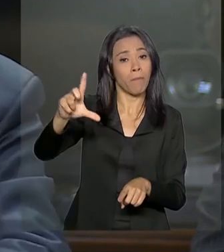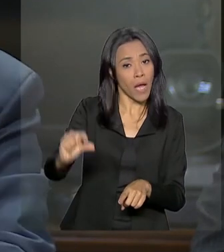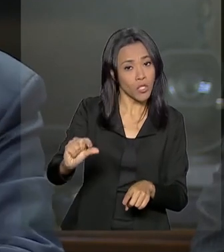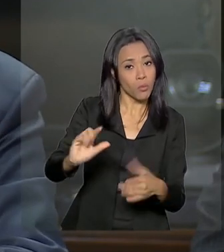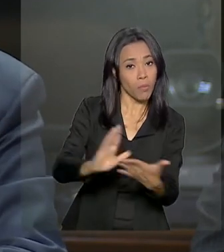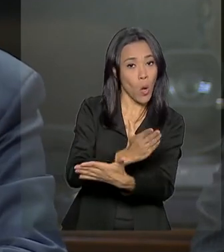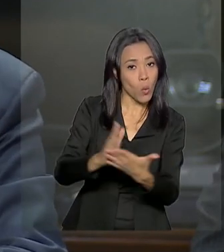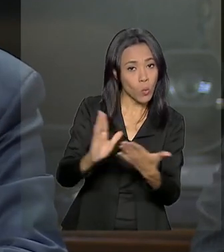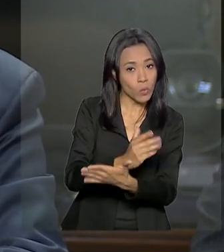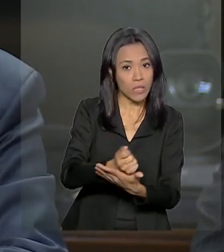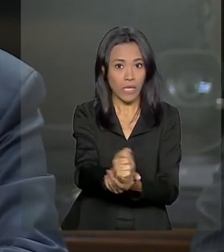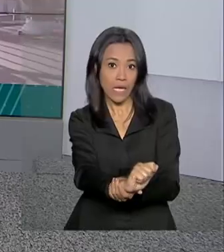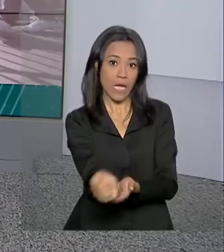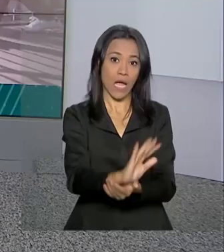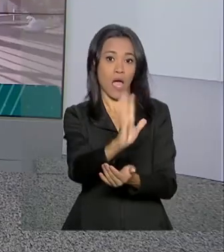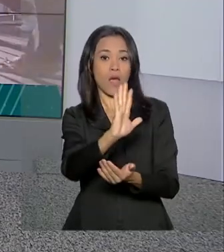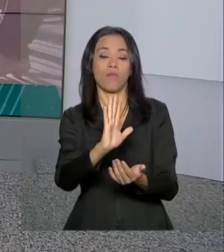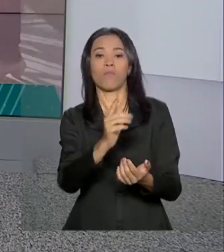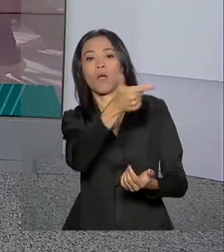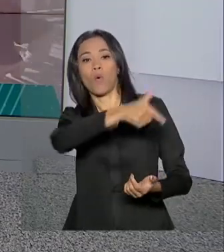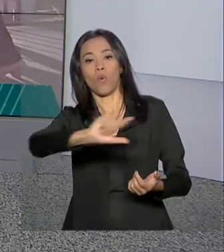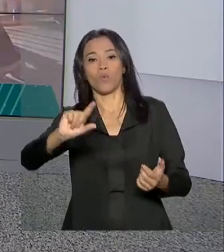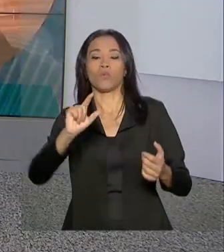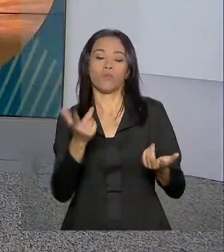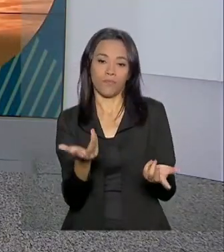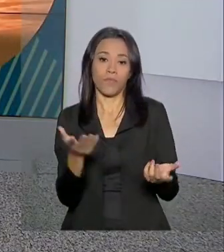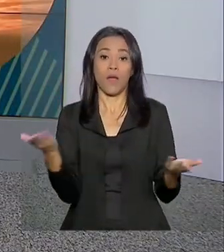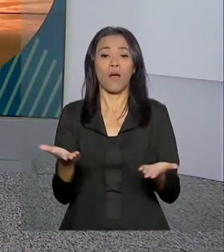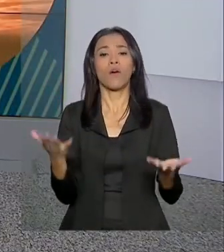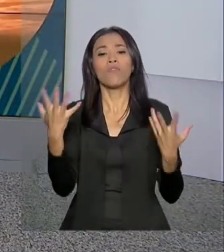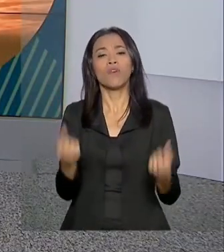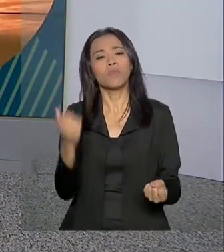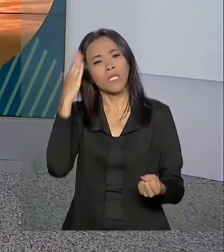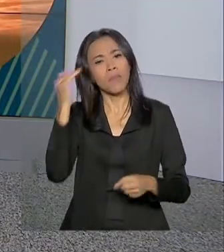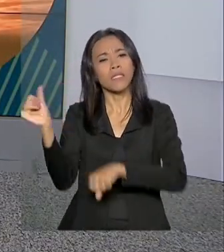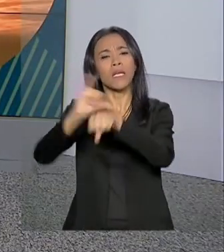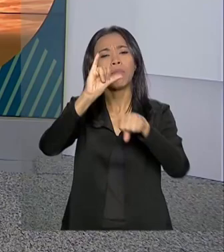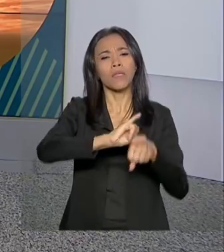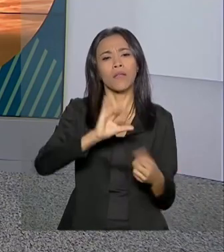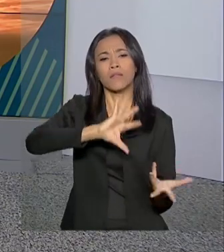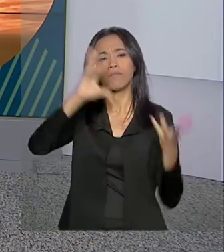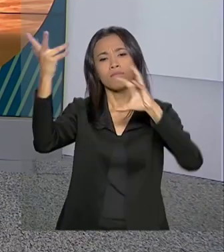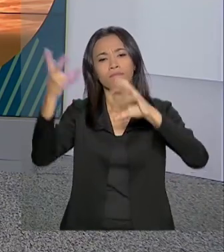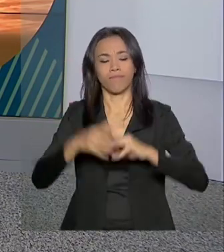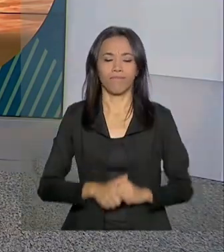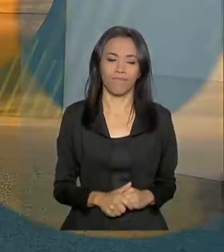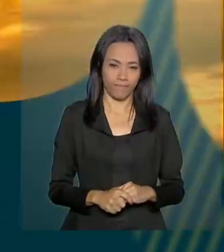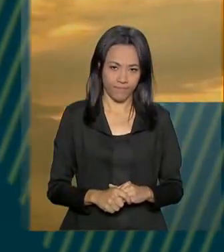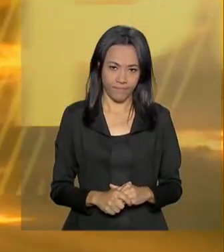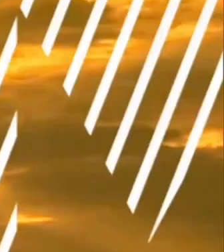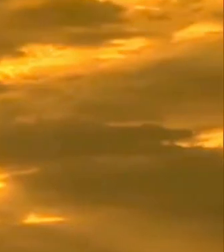caro para o resto dos brasileiros. E agora é hora de saber como fica o tempo em algumas capitais.